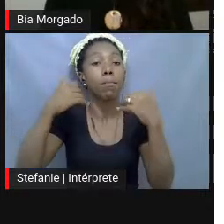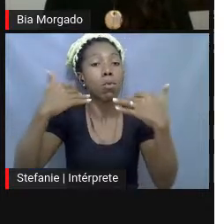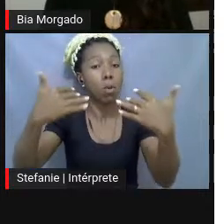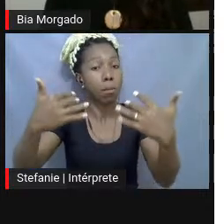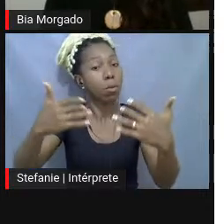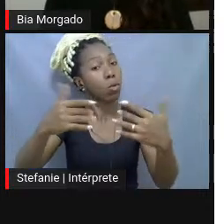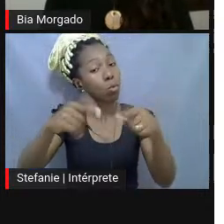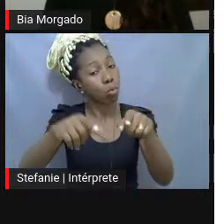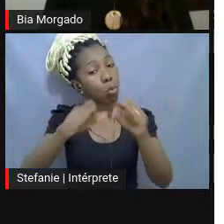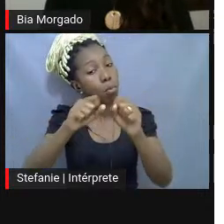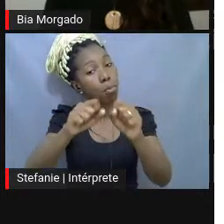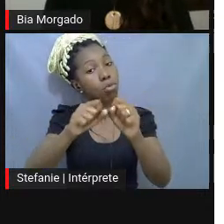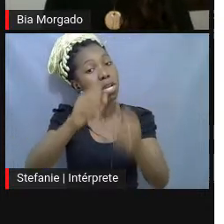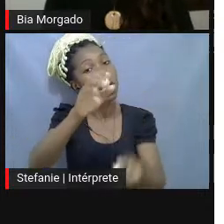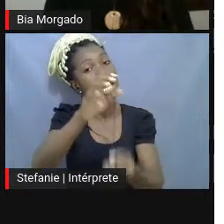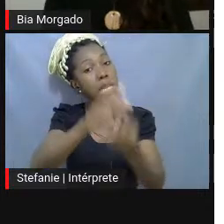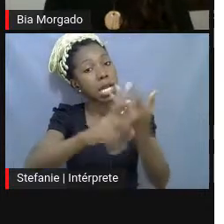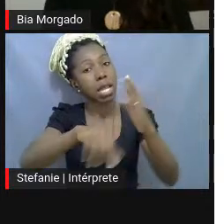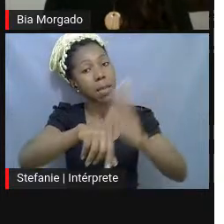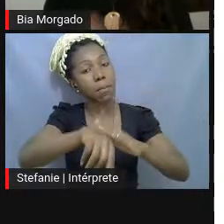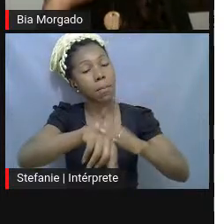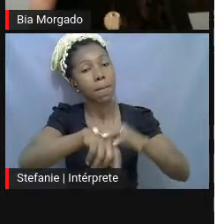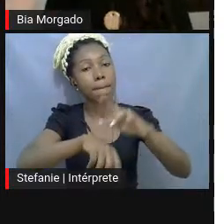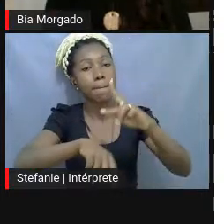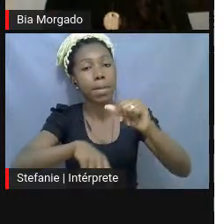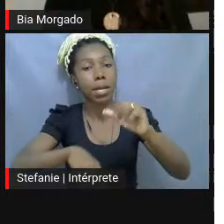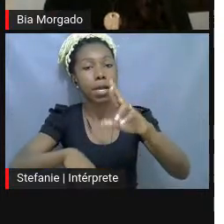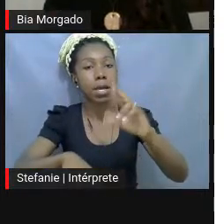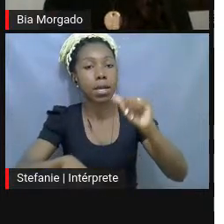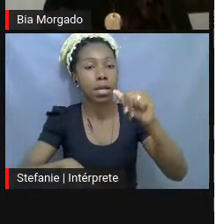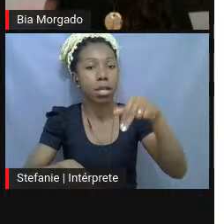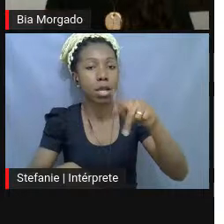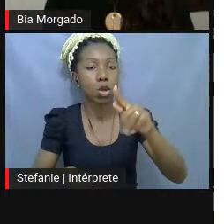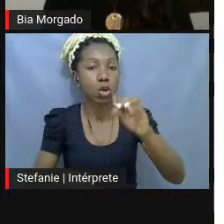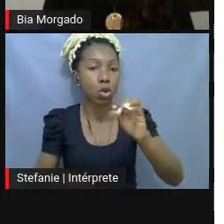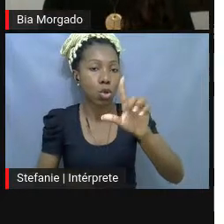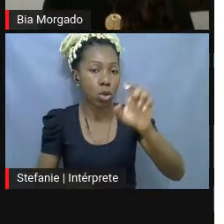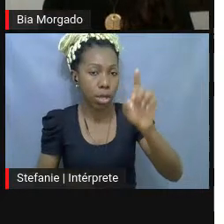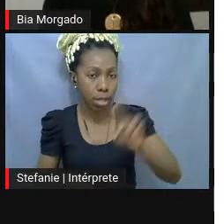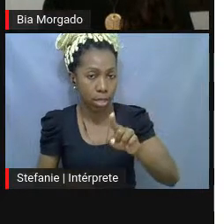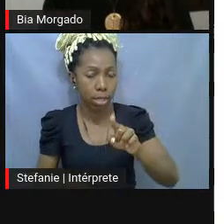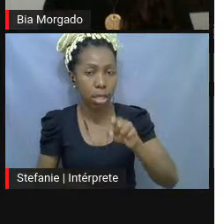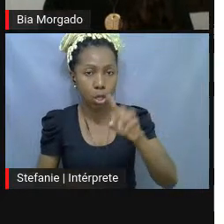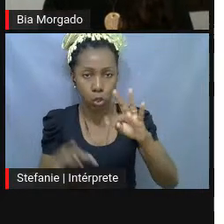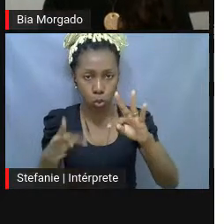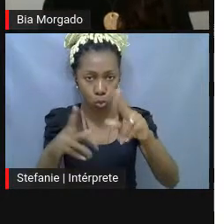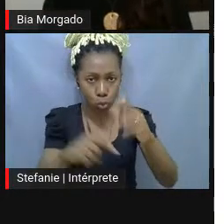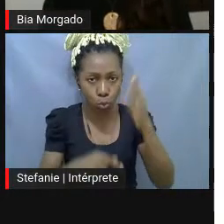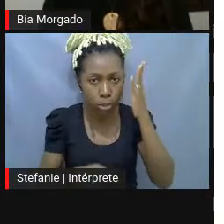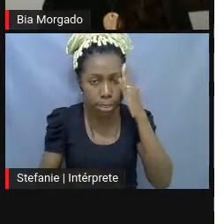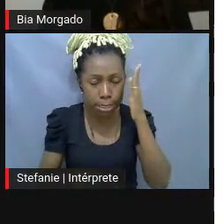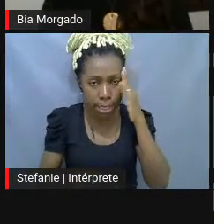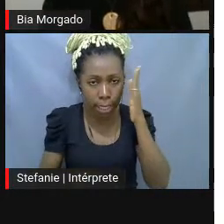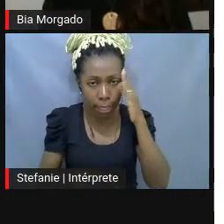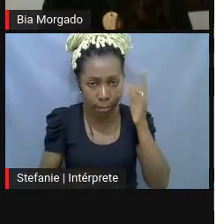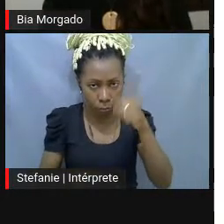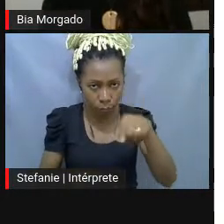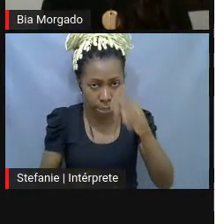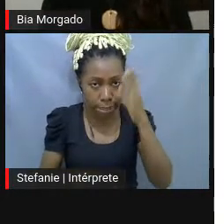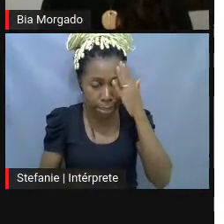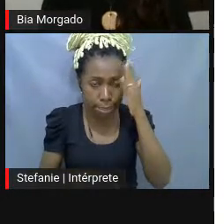seu próprio Parangolé. Eu estou aqui partindo da ideia de que todo mundo sabe o é um Parangolé, mas qualquer coisa vocês